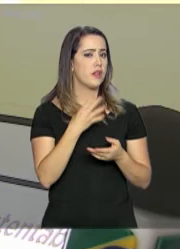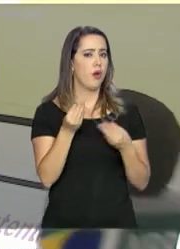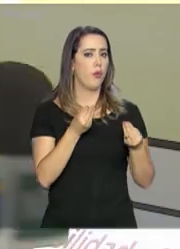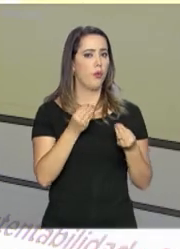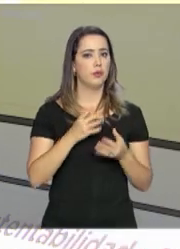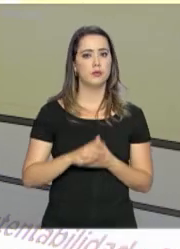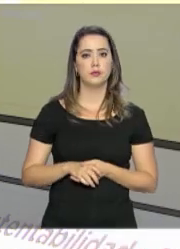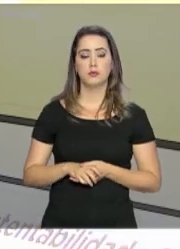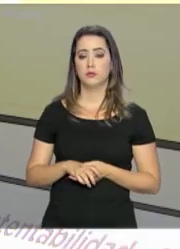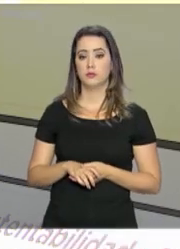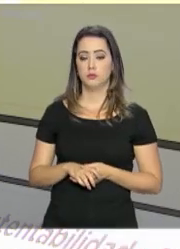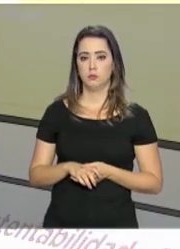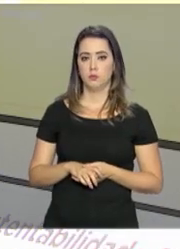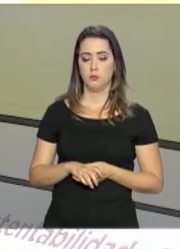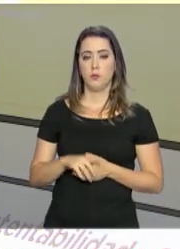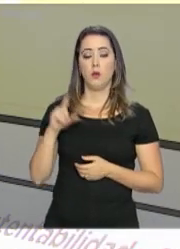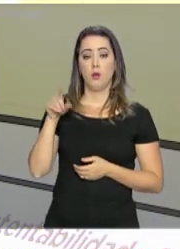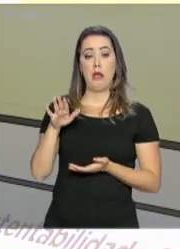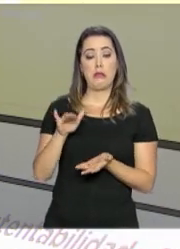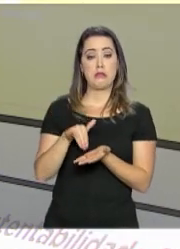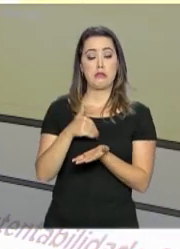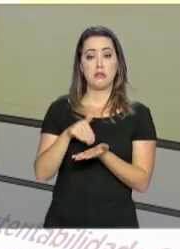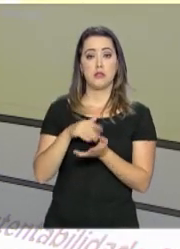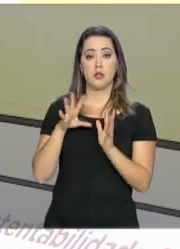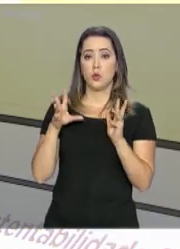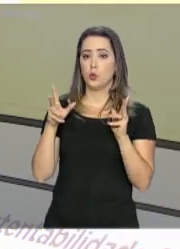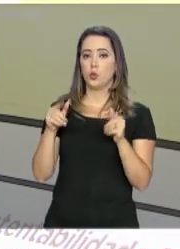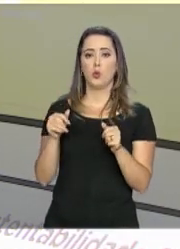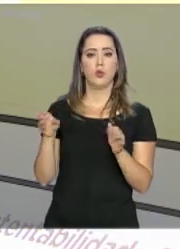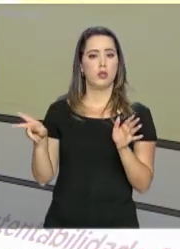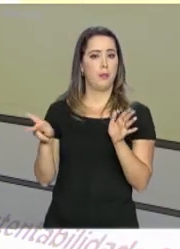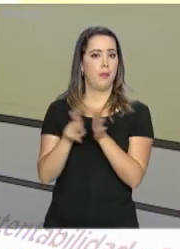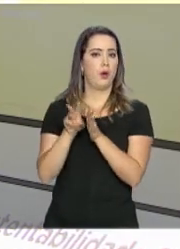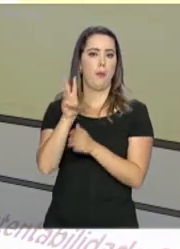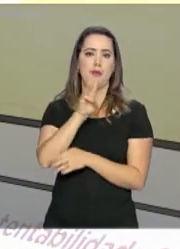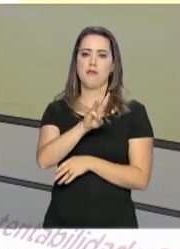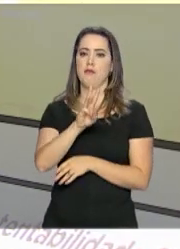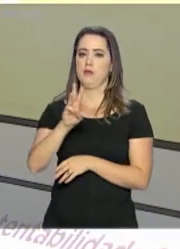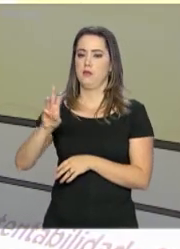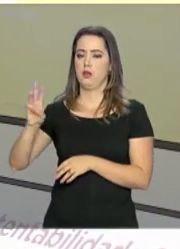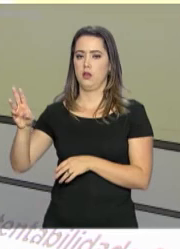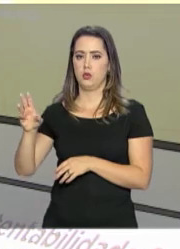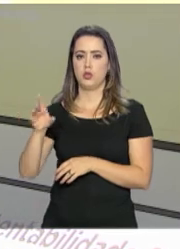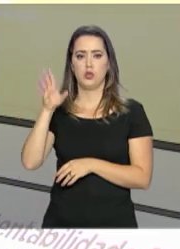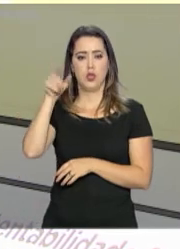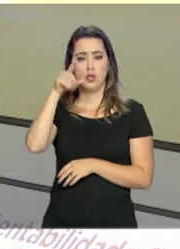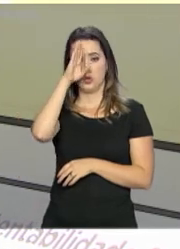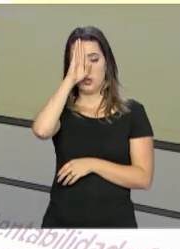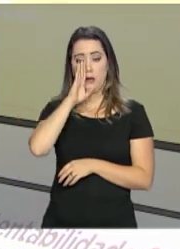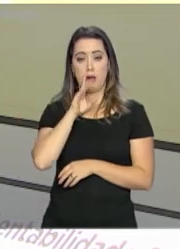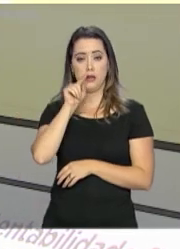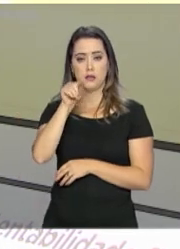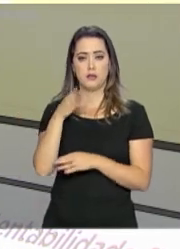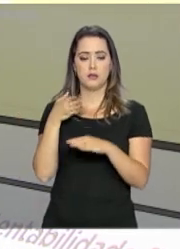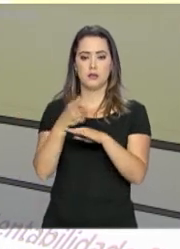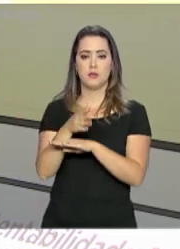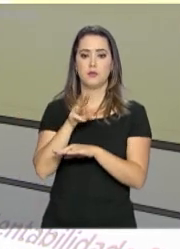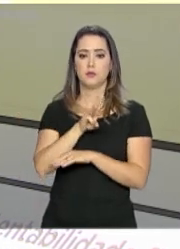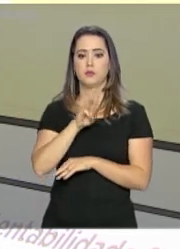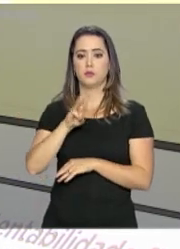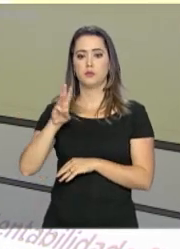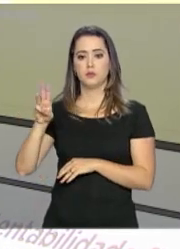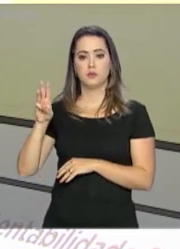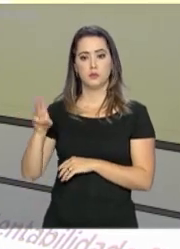na internet? A inscrição é totalmente feita pela internet, gratuita, acessando o